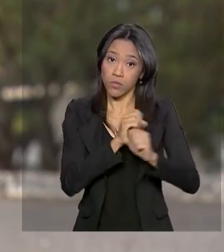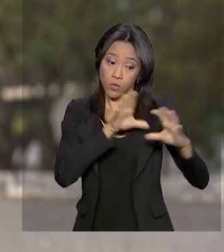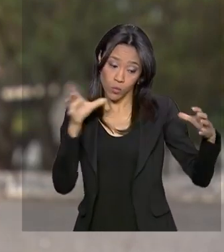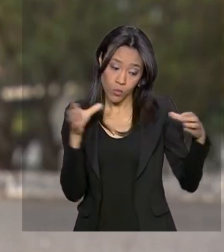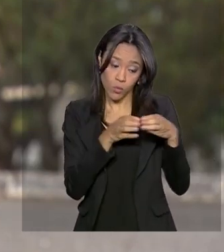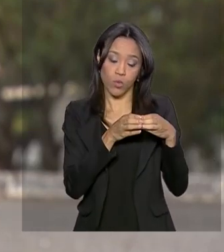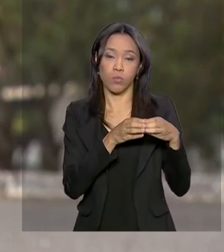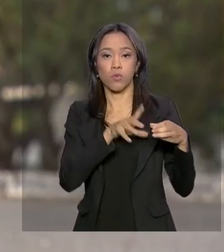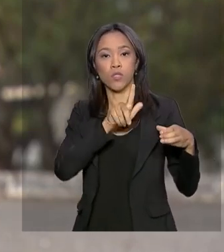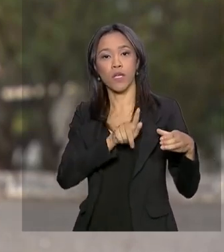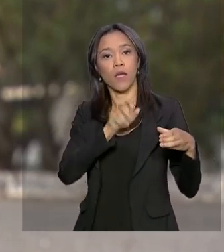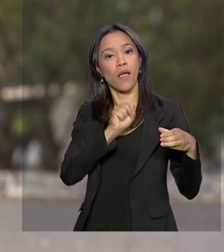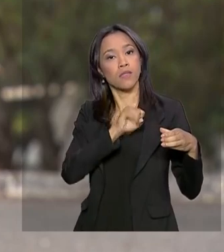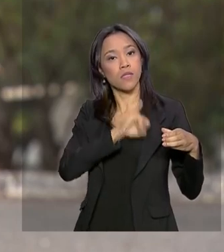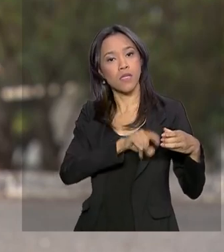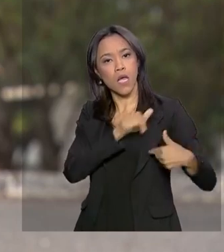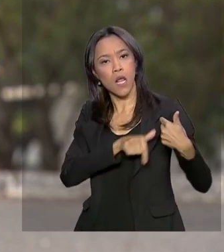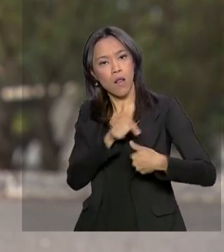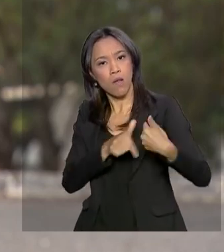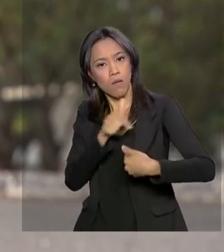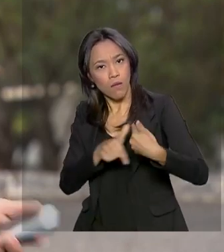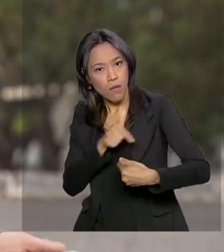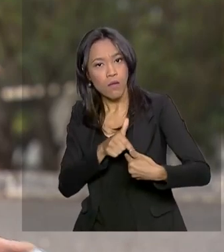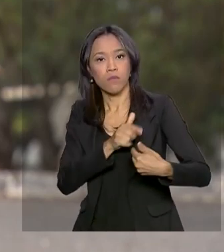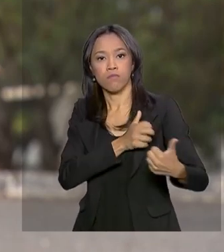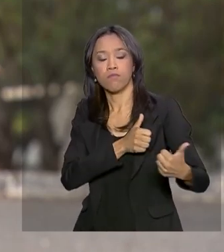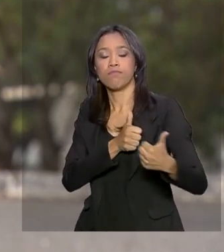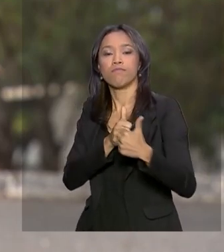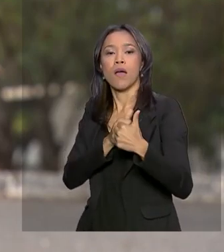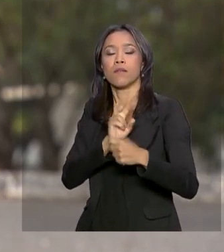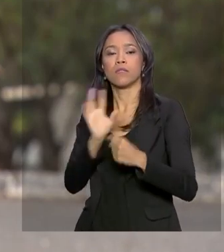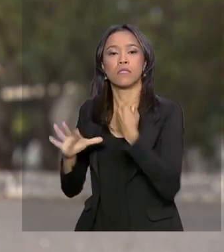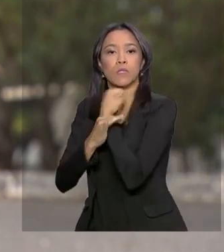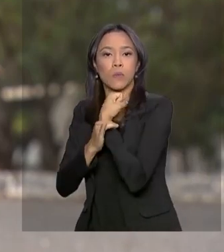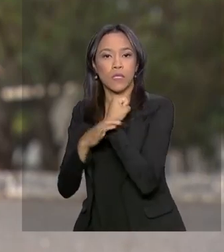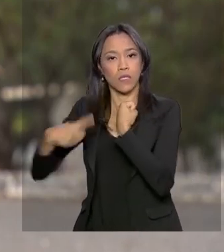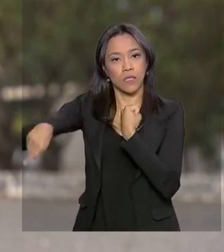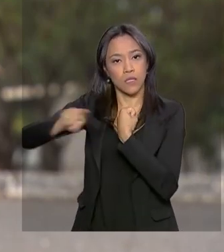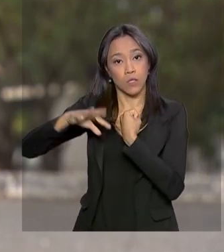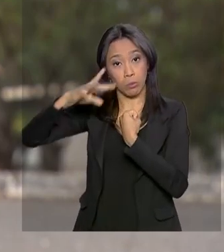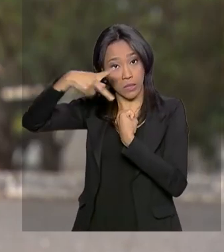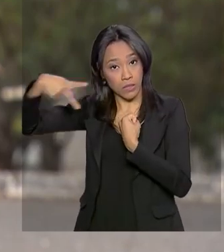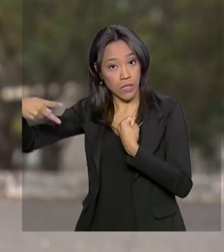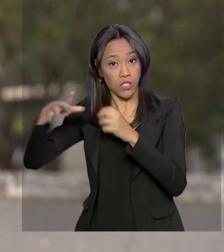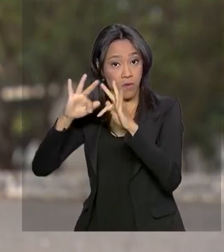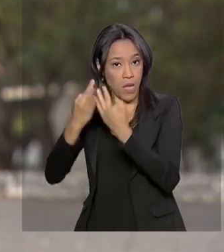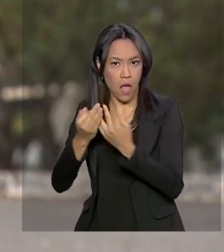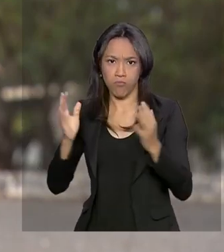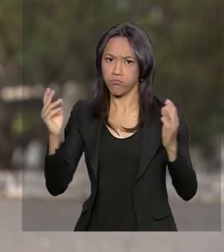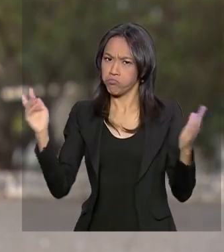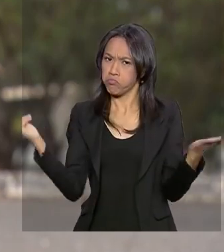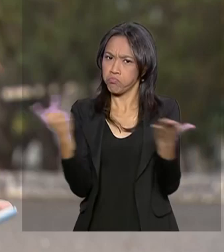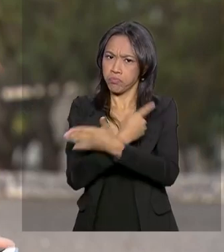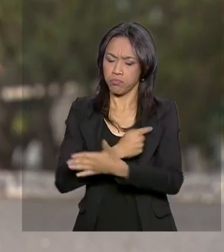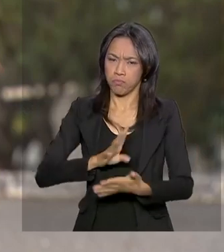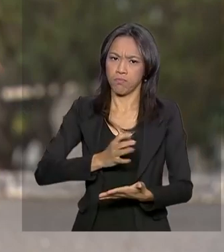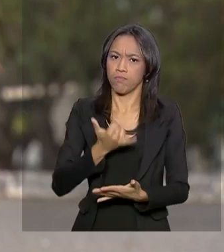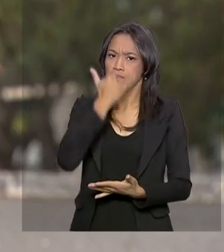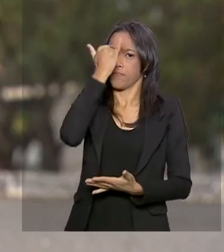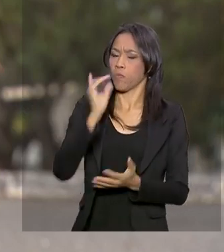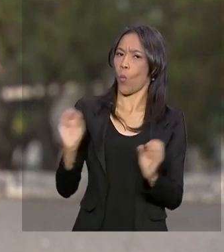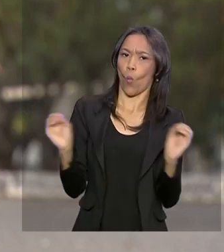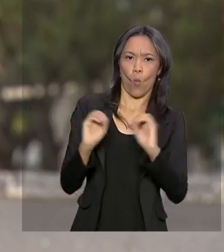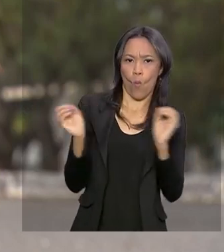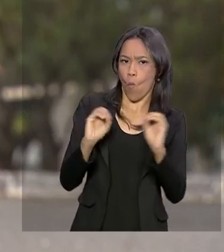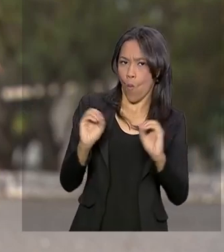de segurança institucional, na segurança do presidente e seus familiares, nenhum incidente aconteceu. Mas o ministro-chefe